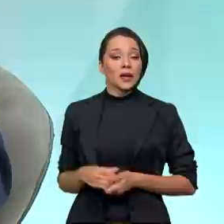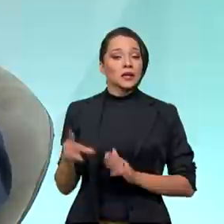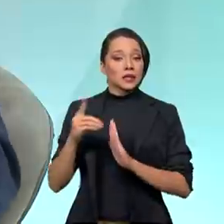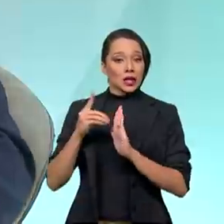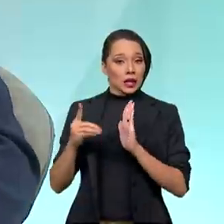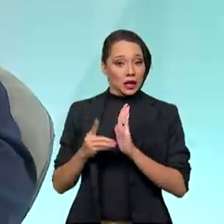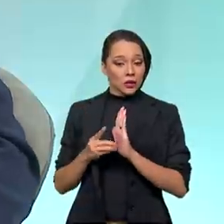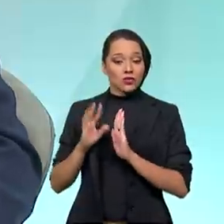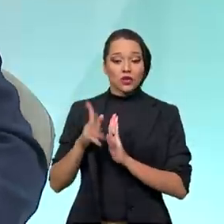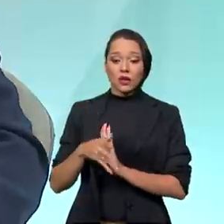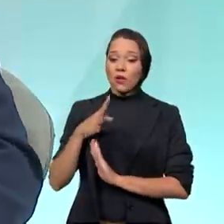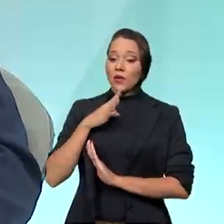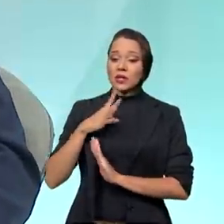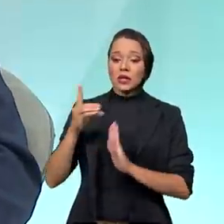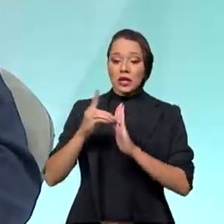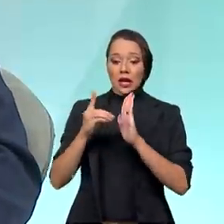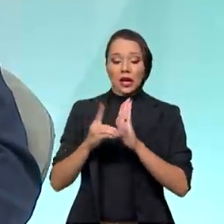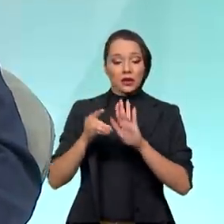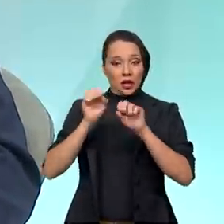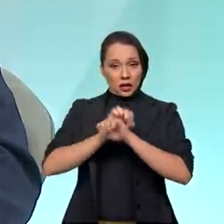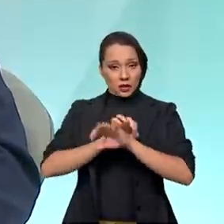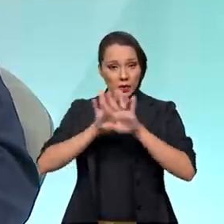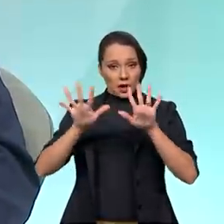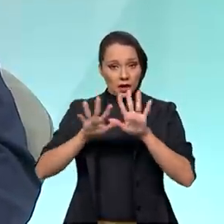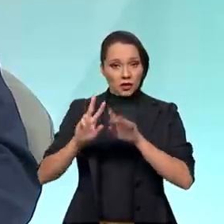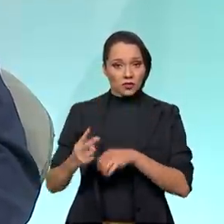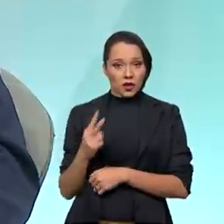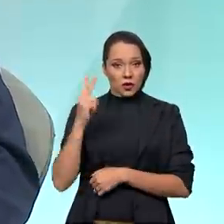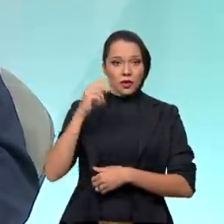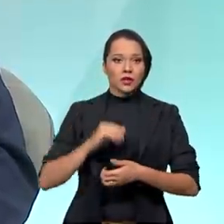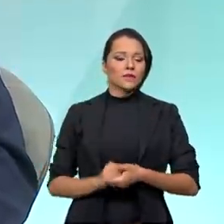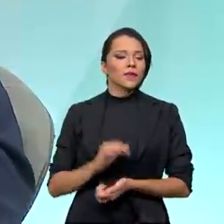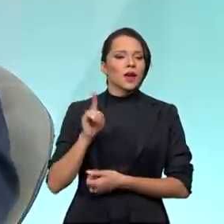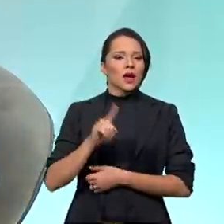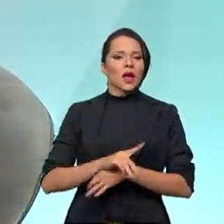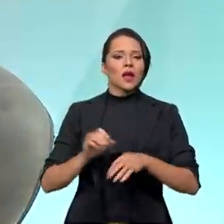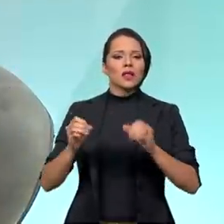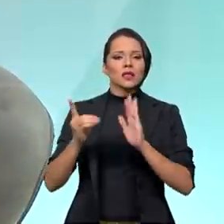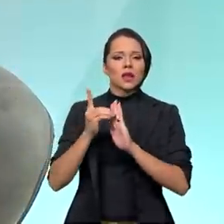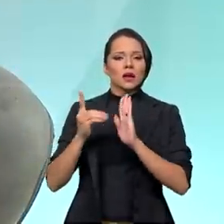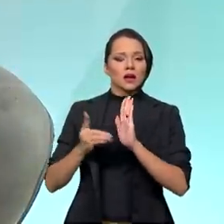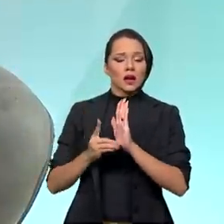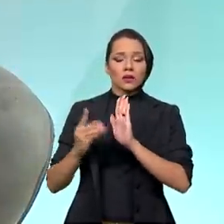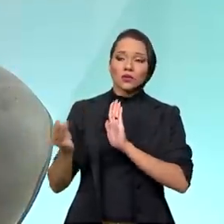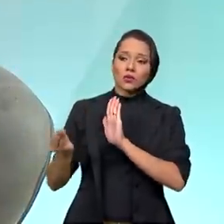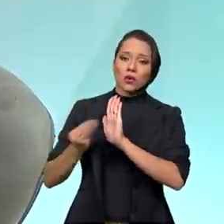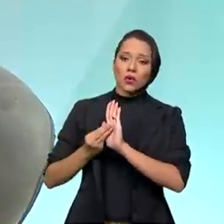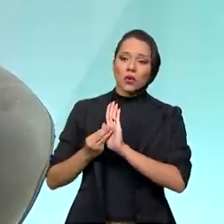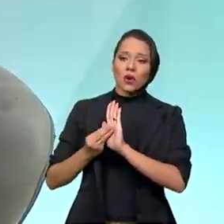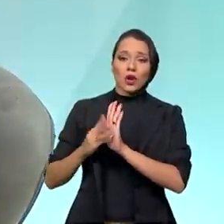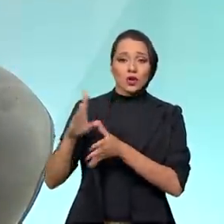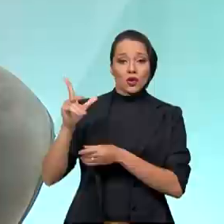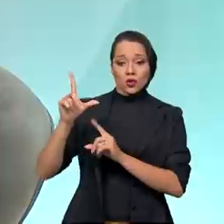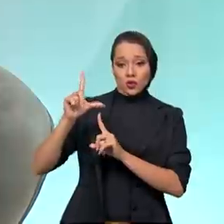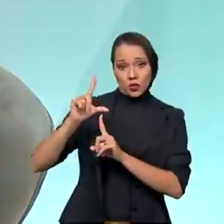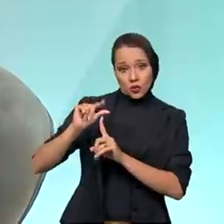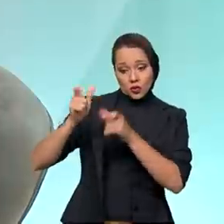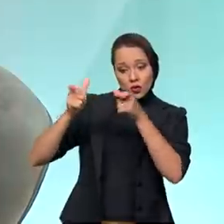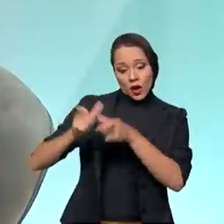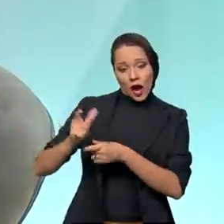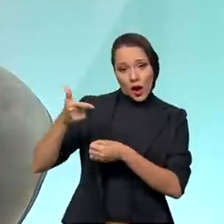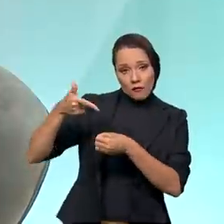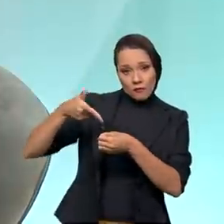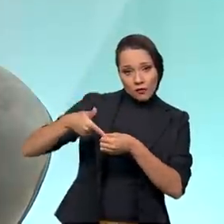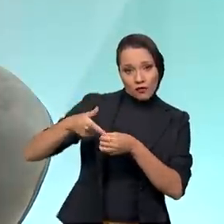decreto ficou conhecido como decreto da transparência de preços. É um decreto onde nós colocamos que os postos revendedores, os